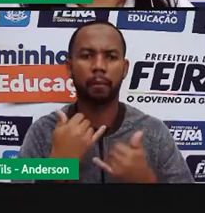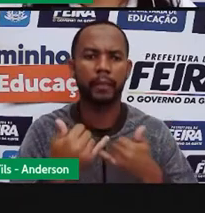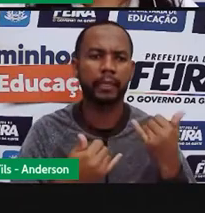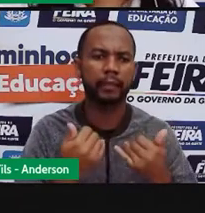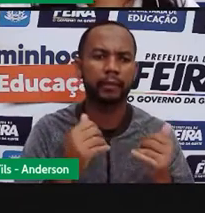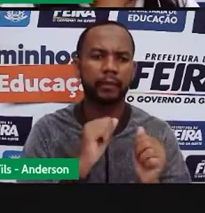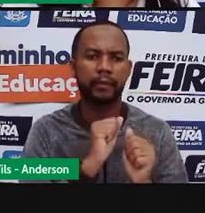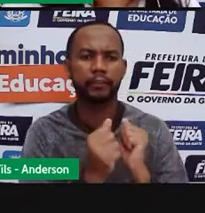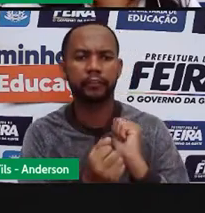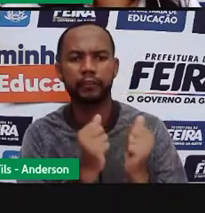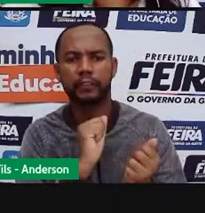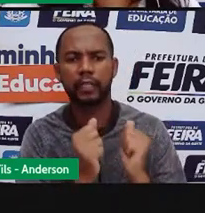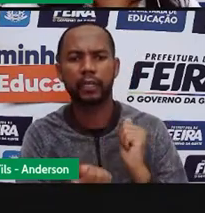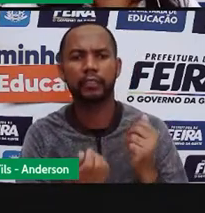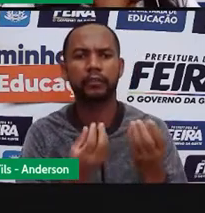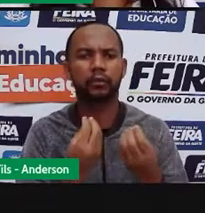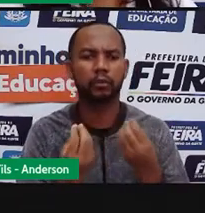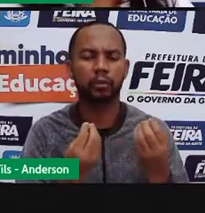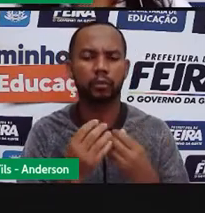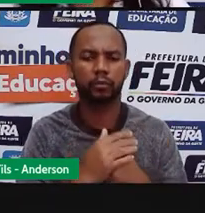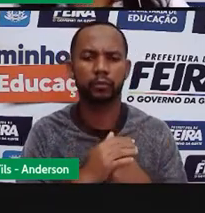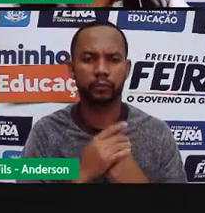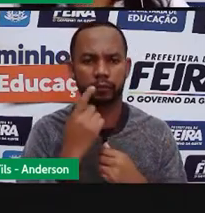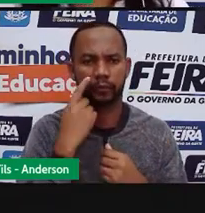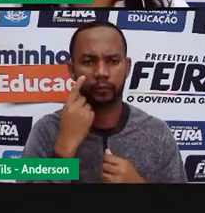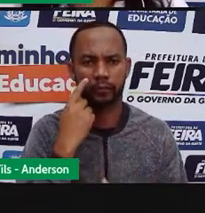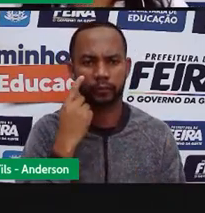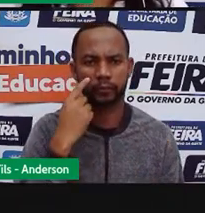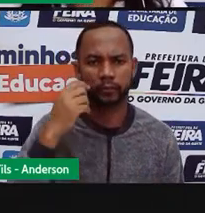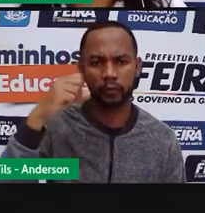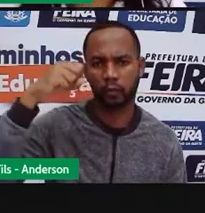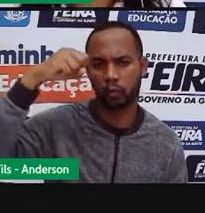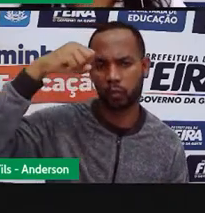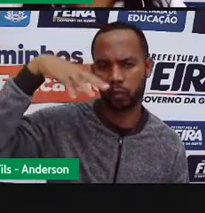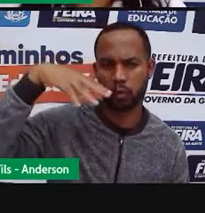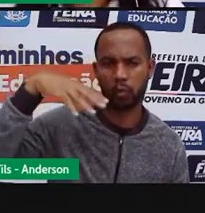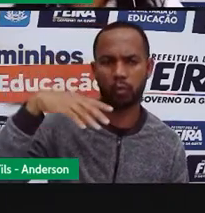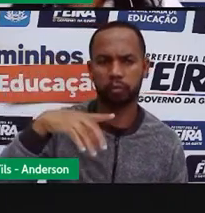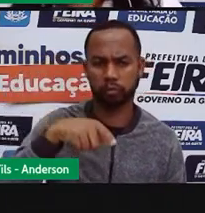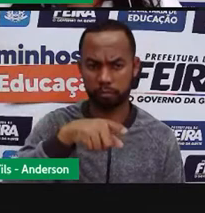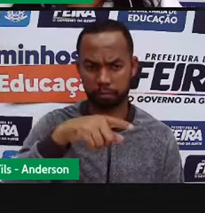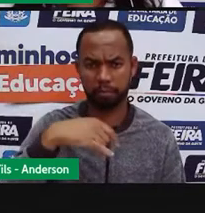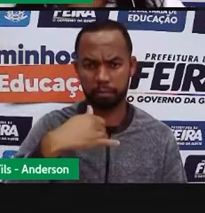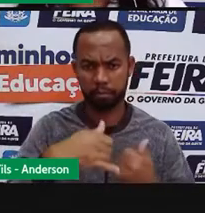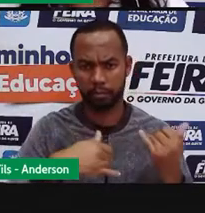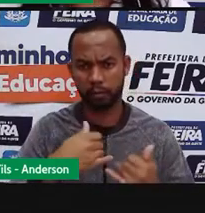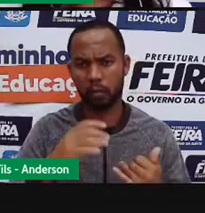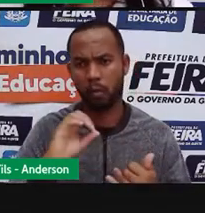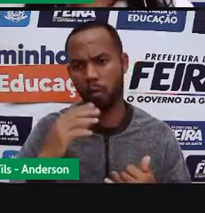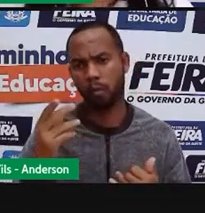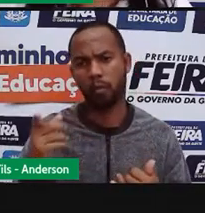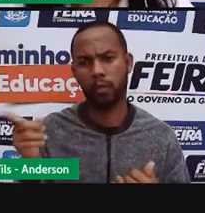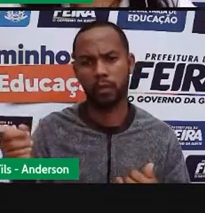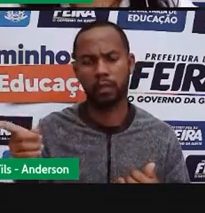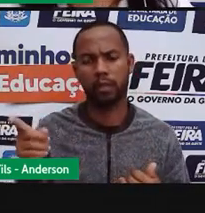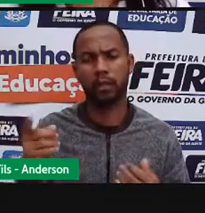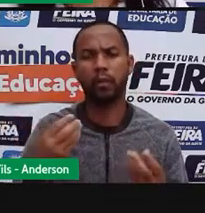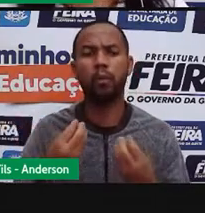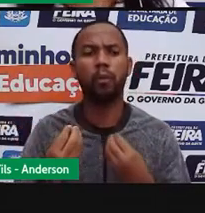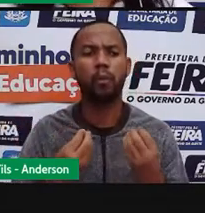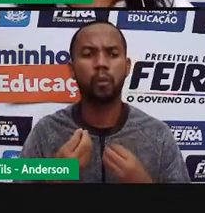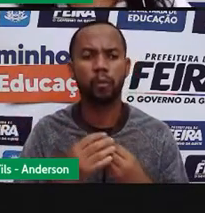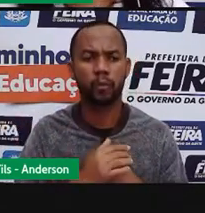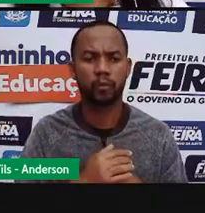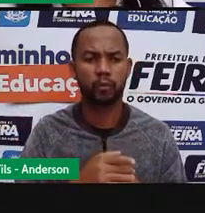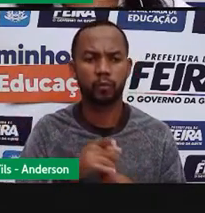ao sol e atividades que podemos realizar na sombra. Quais são as atividades